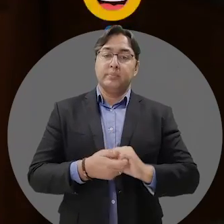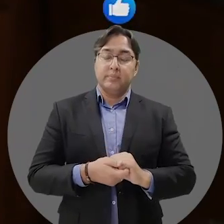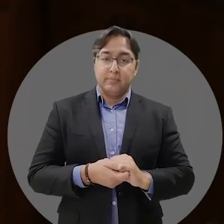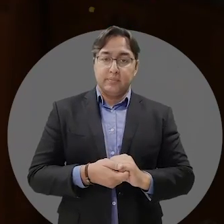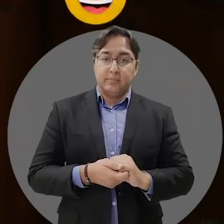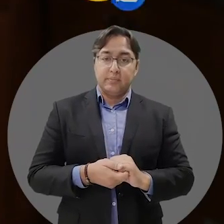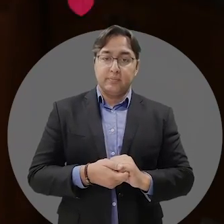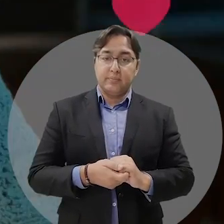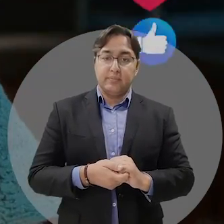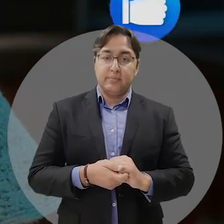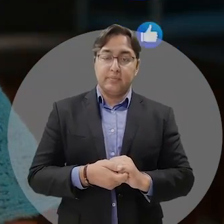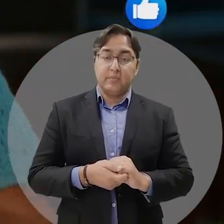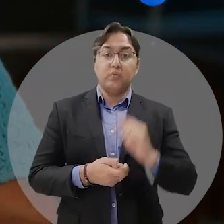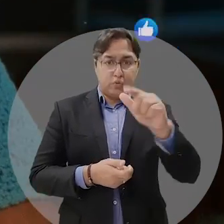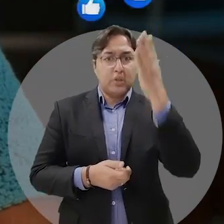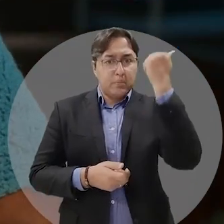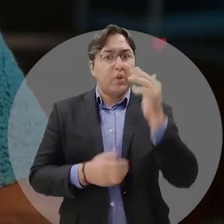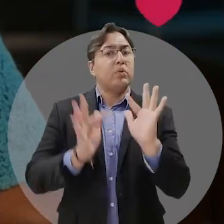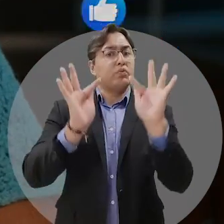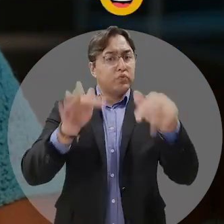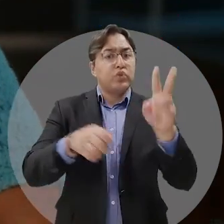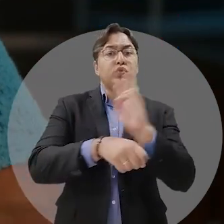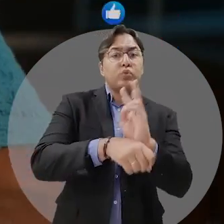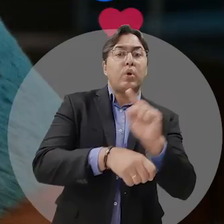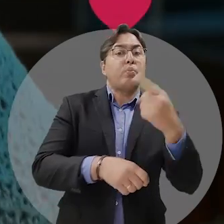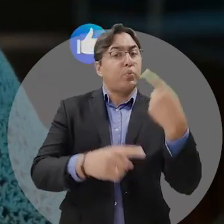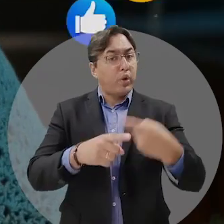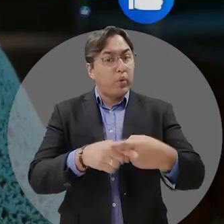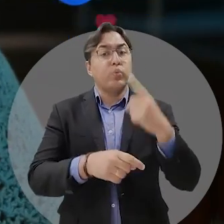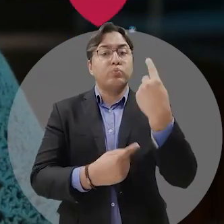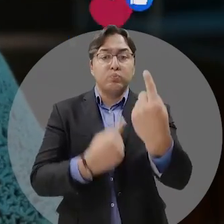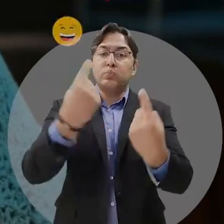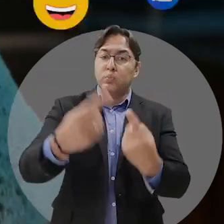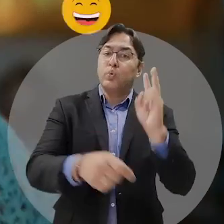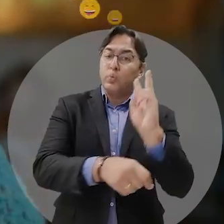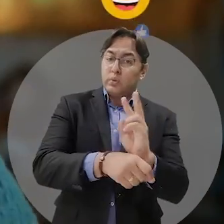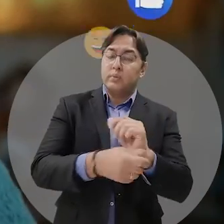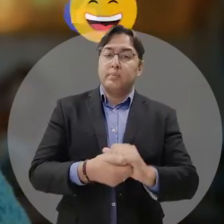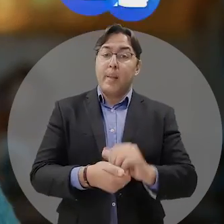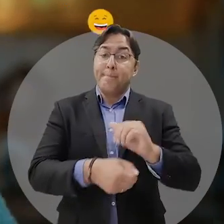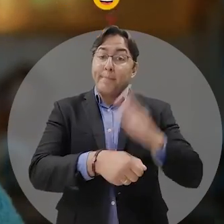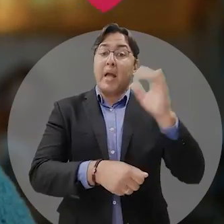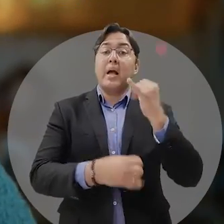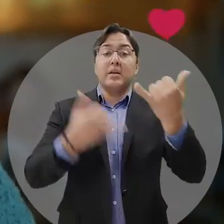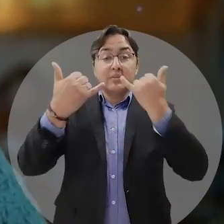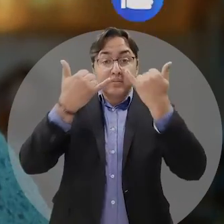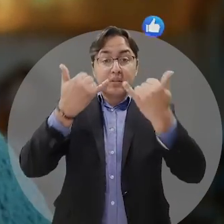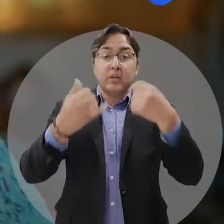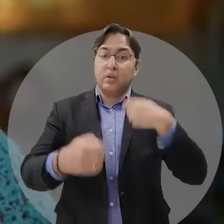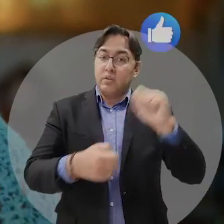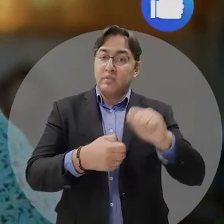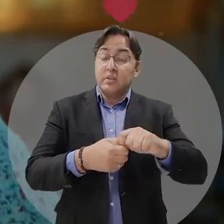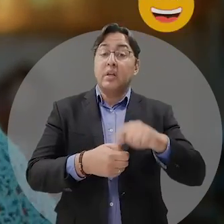não. É spoiler, vó. Você sabe o final do filme quando um não cuida do outro, né? E pra maiores dicas e informações